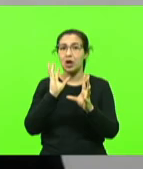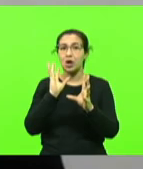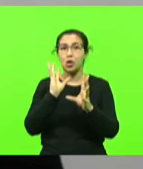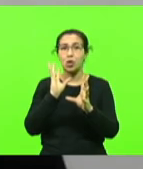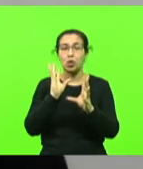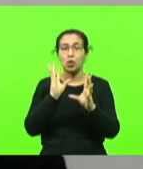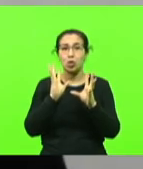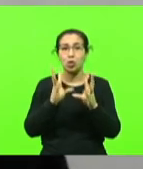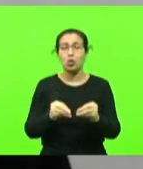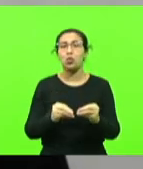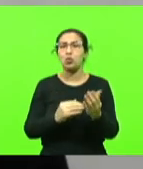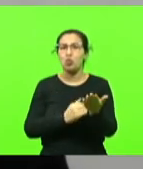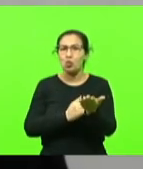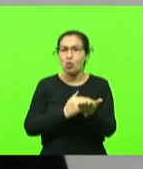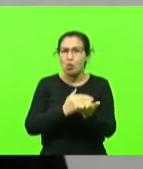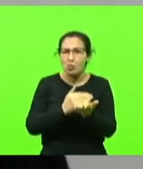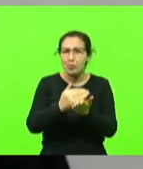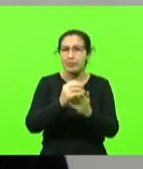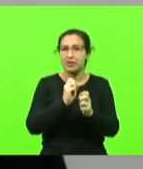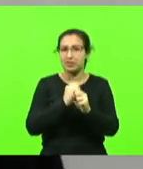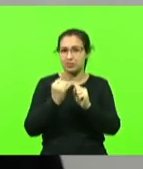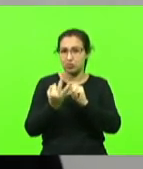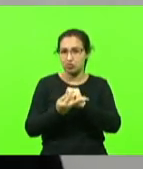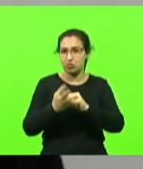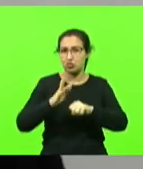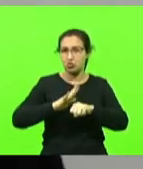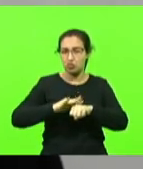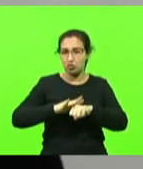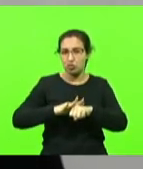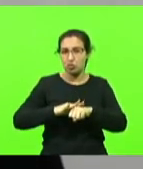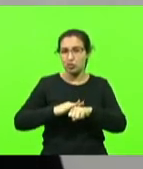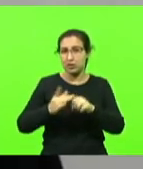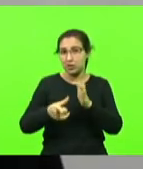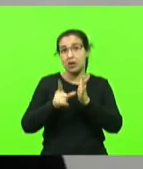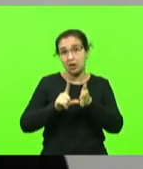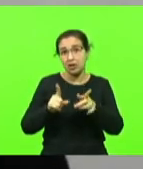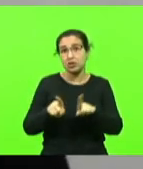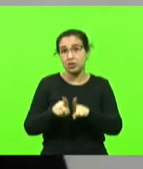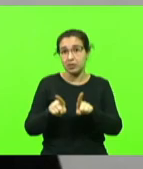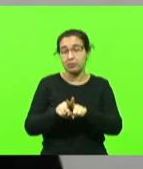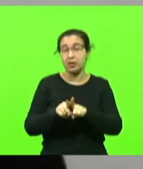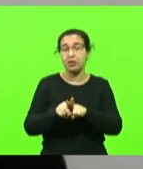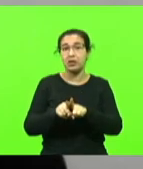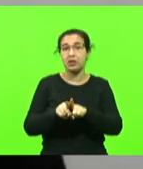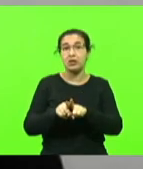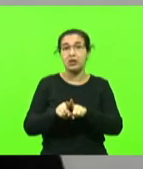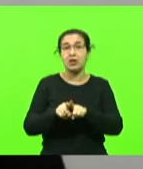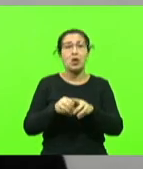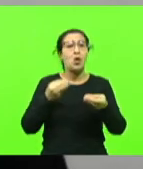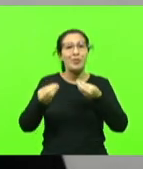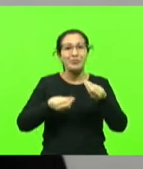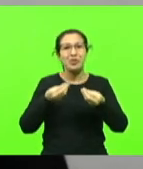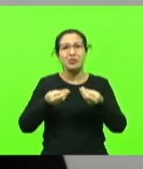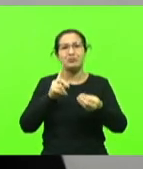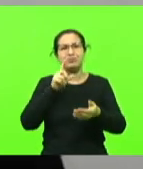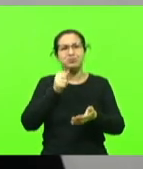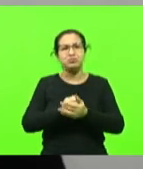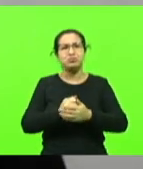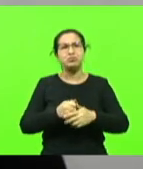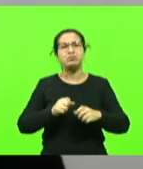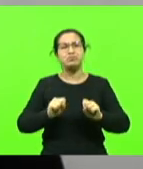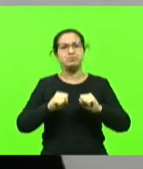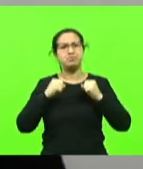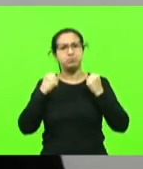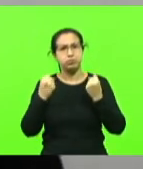desde o início da pandemia e antes ainda do início da pandemia, esteve empenhada na busca